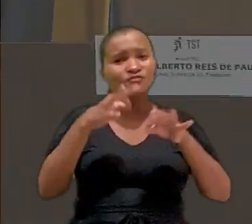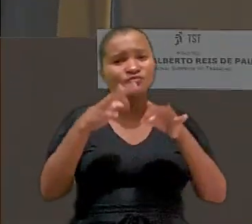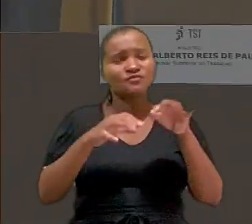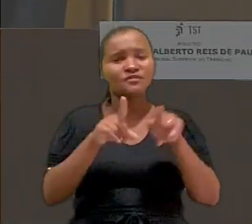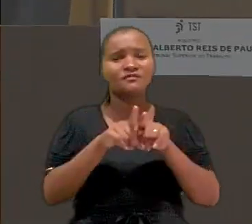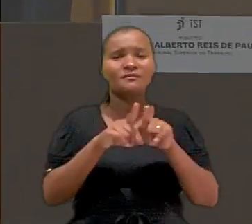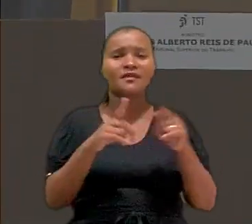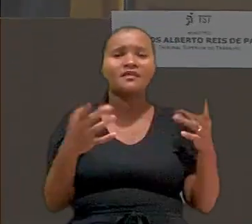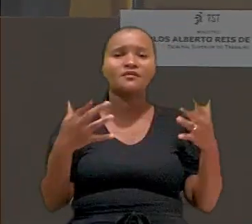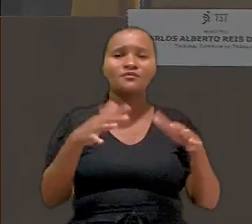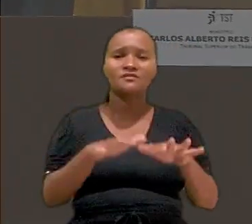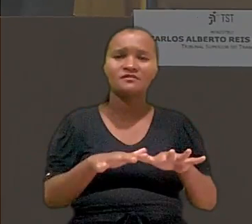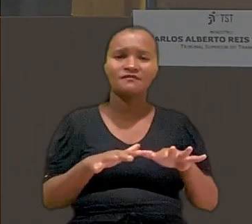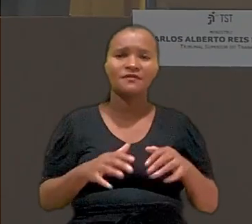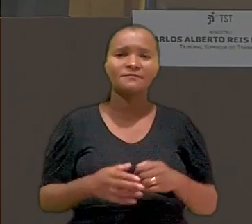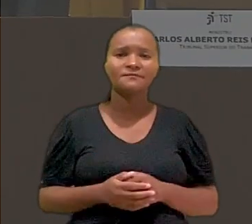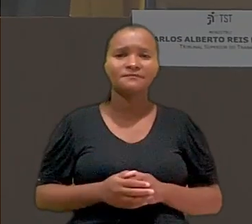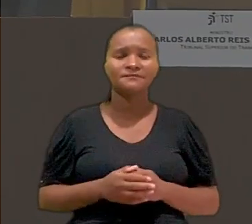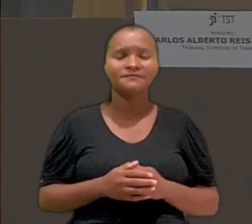justa e inclusiva.